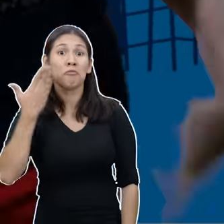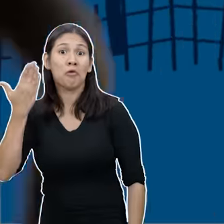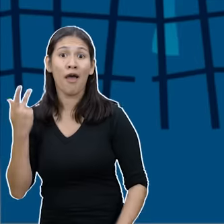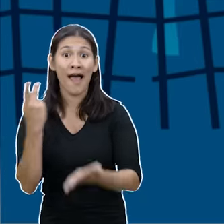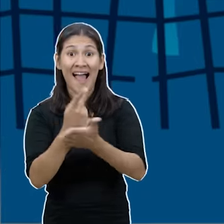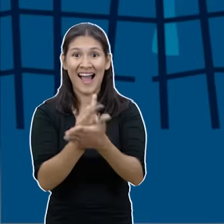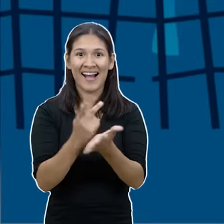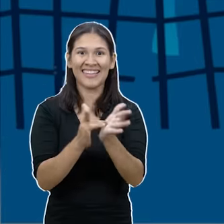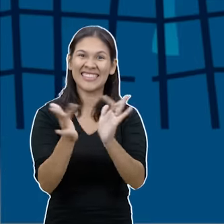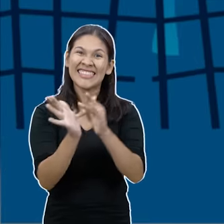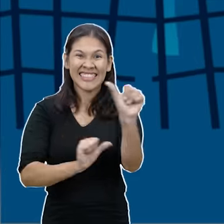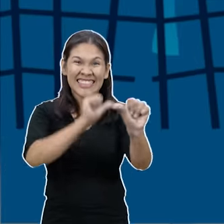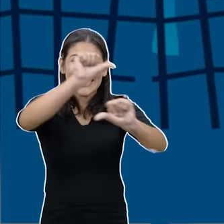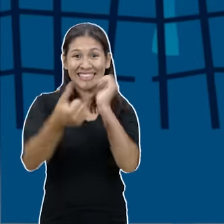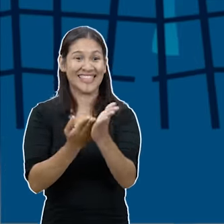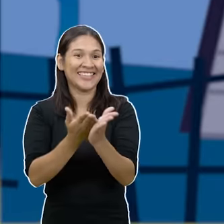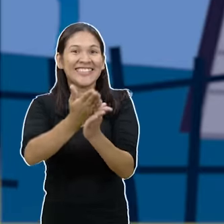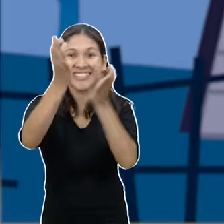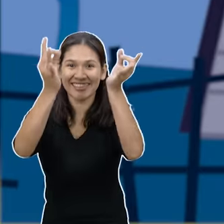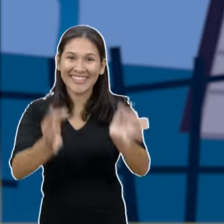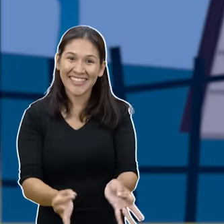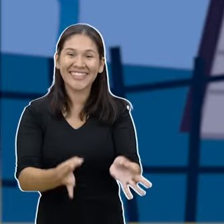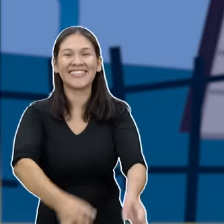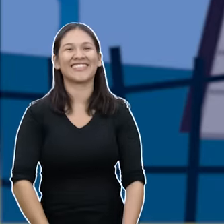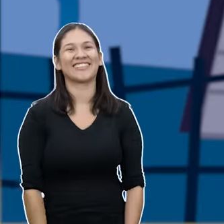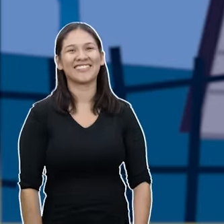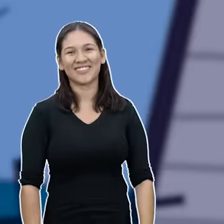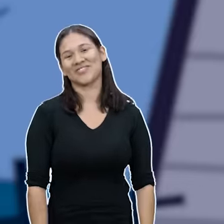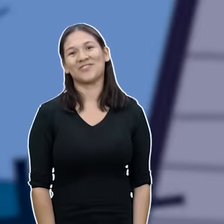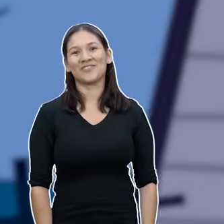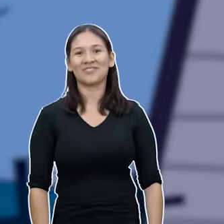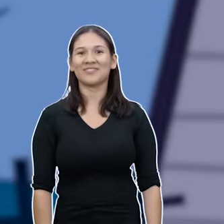tudo que era torto Jesus endireitou